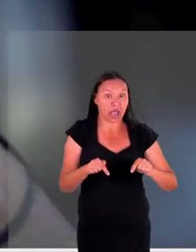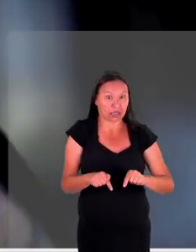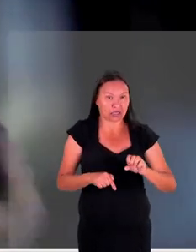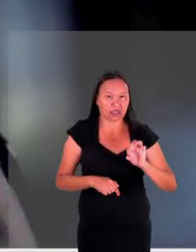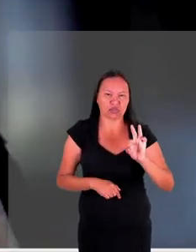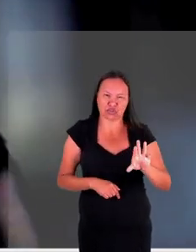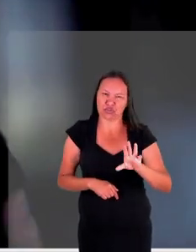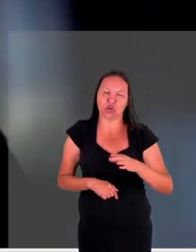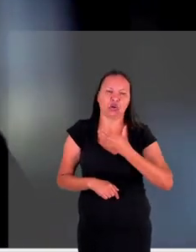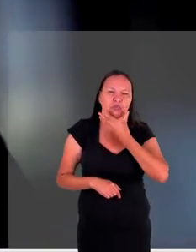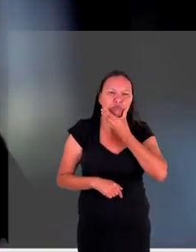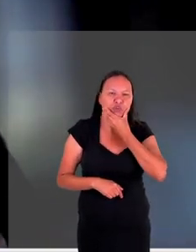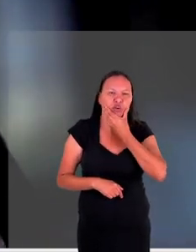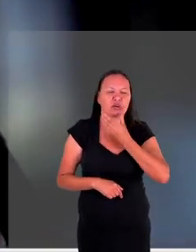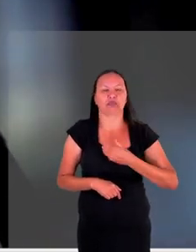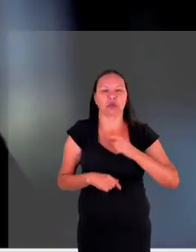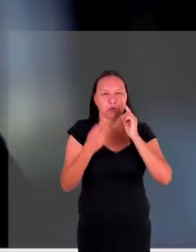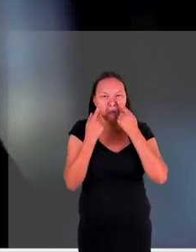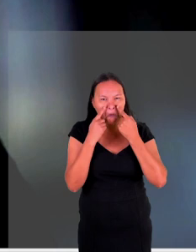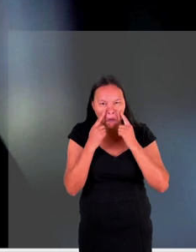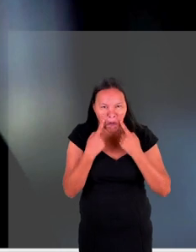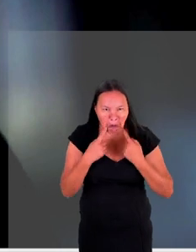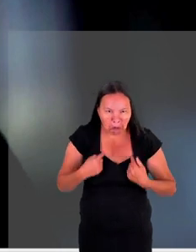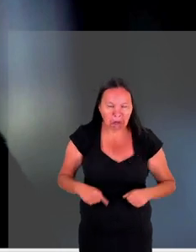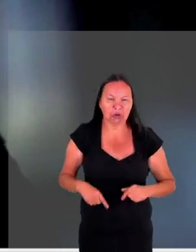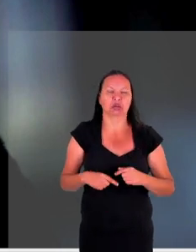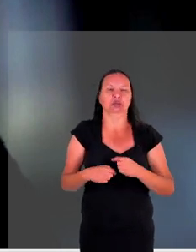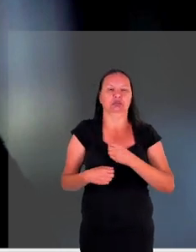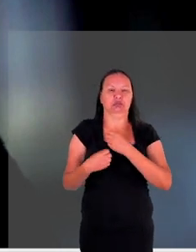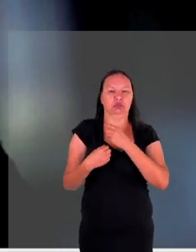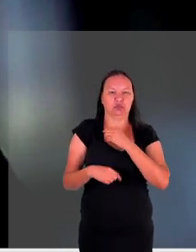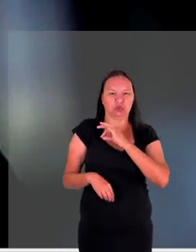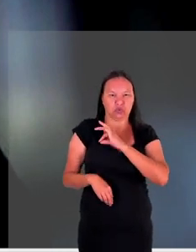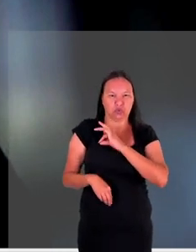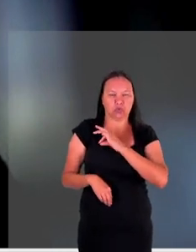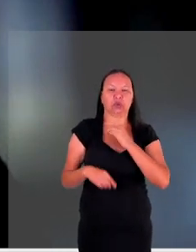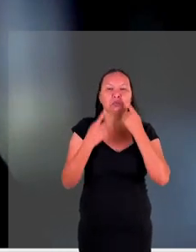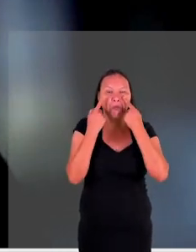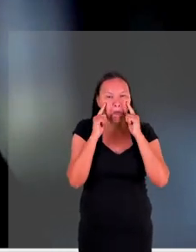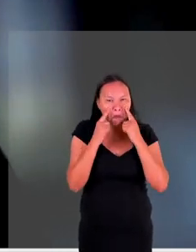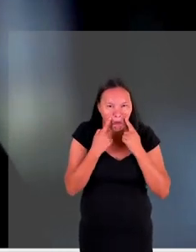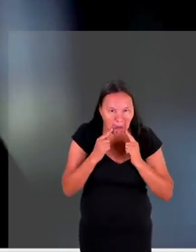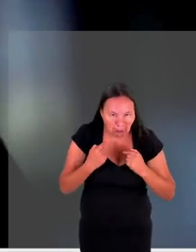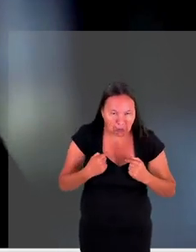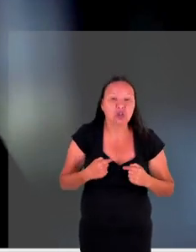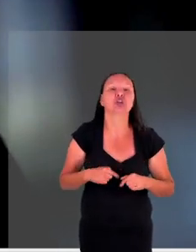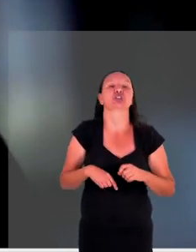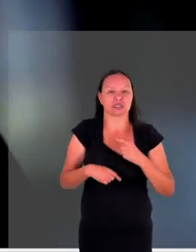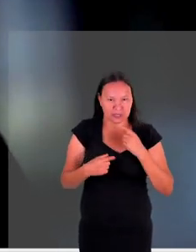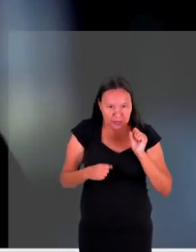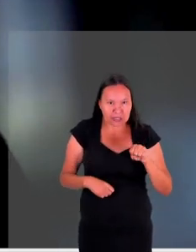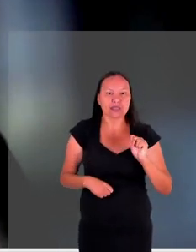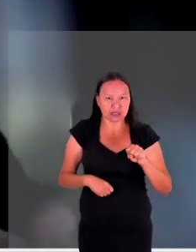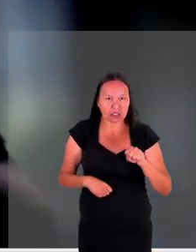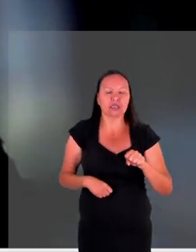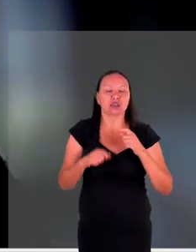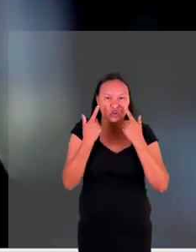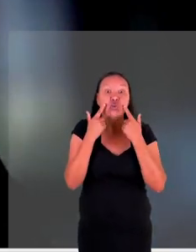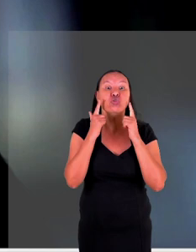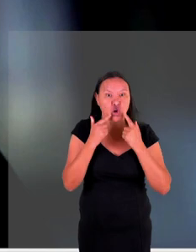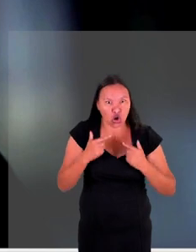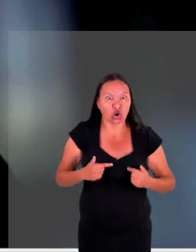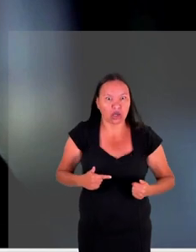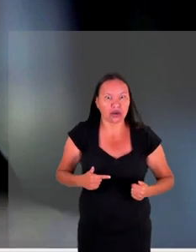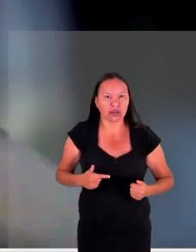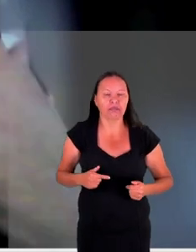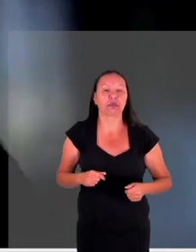de eu sou homem o homem não chora eu sou soldado depois da guerra eu vejo isso isso se traduz também para muitas mulheres a gente teve um